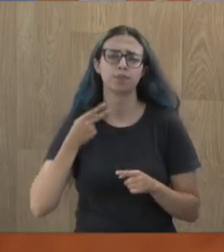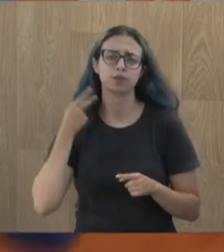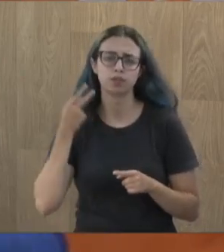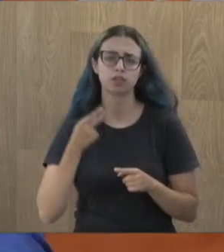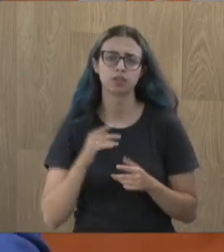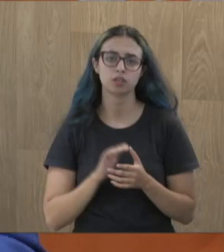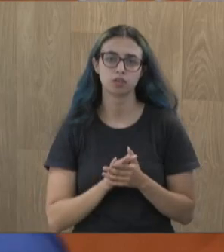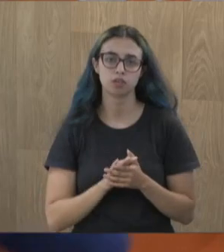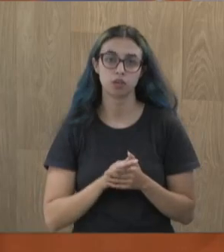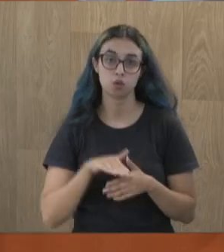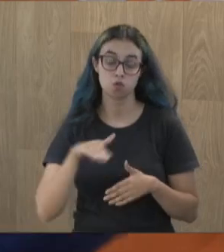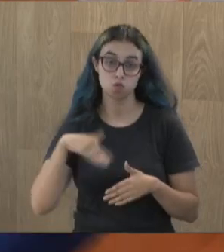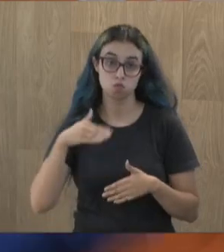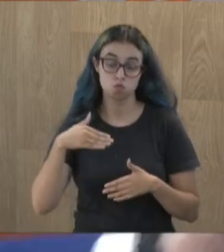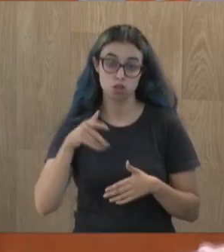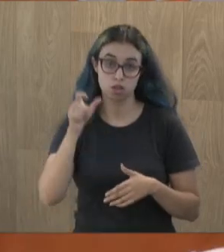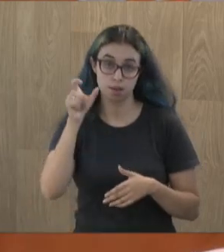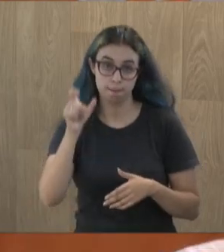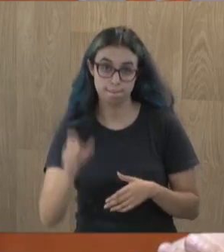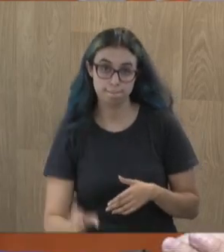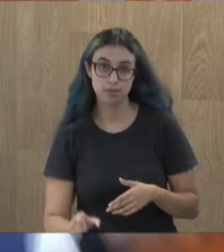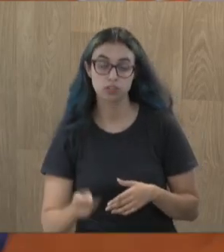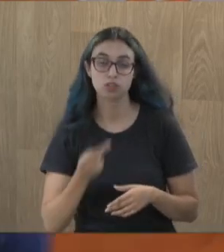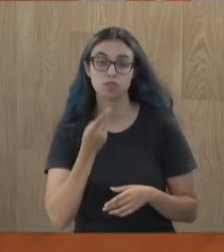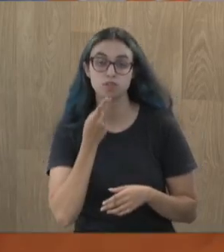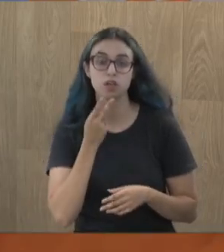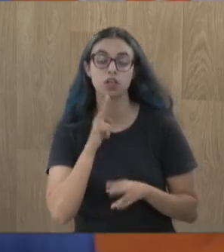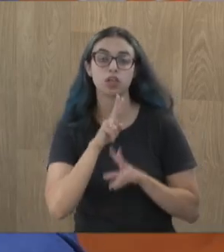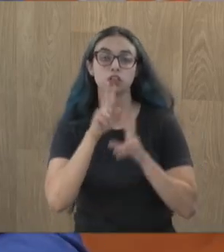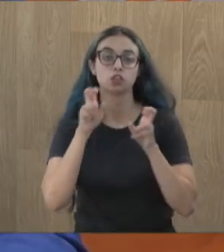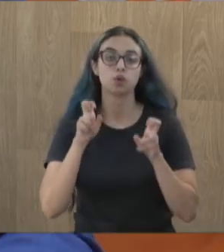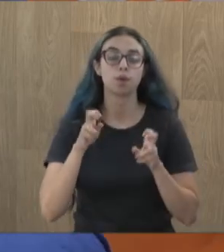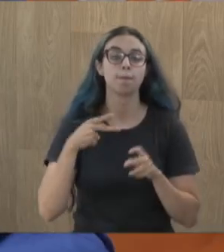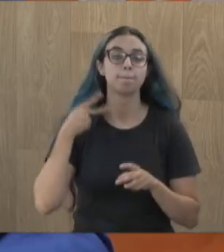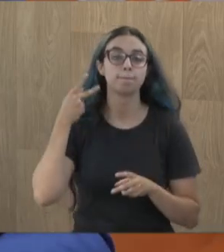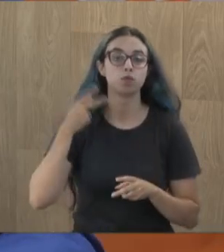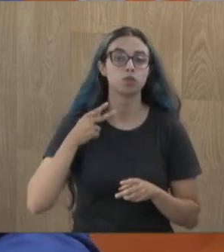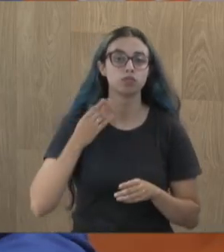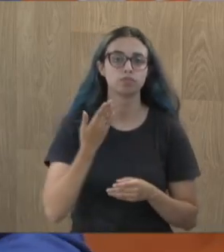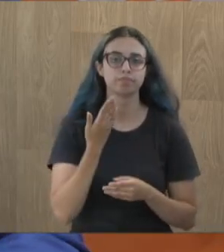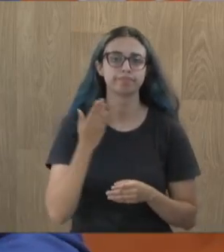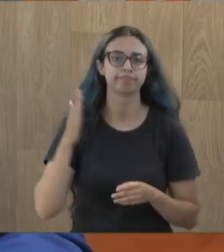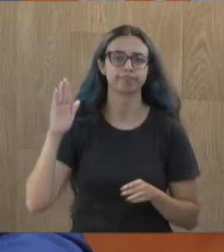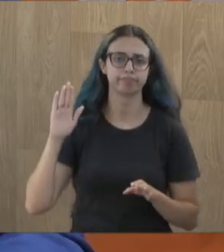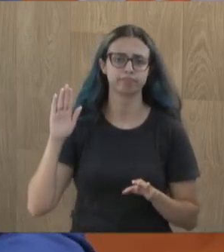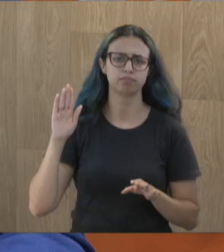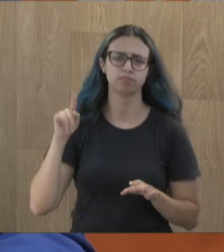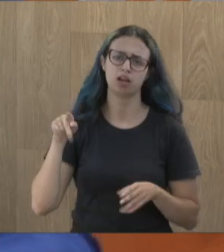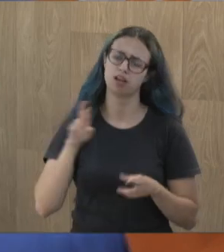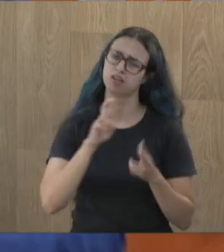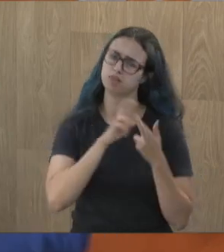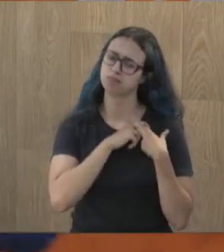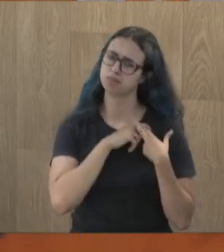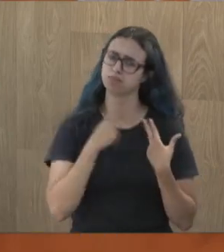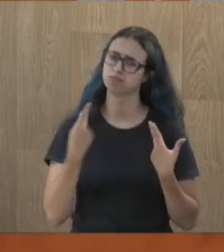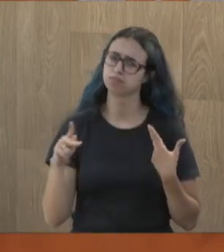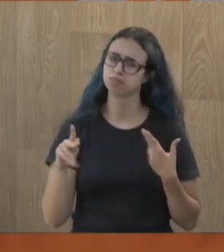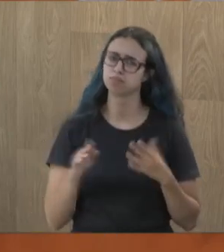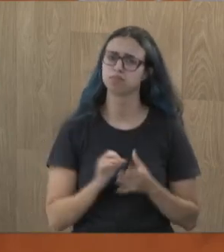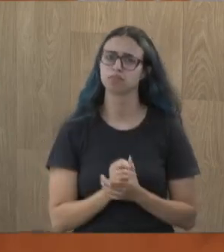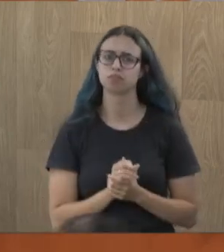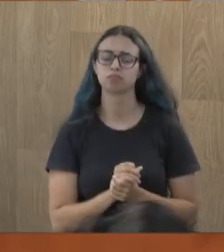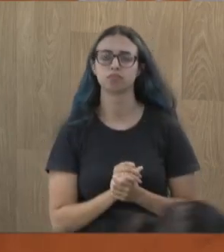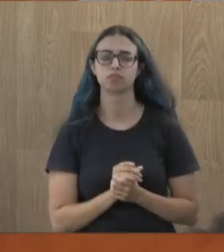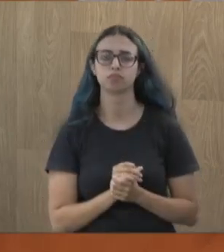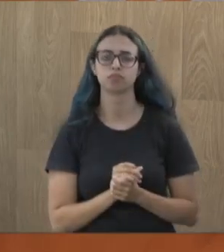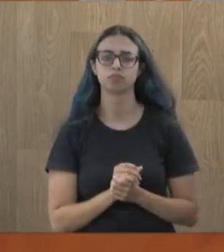sobre política e se candidata, é porque para mim ele também é um político. Porque só se a pessoa for